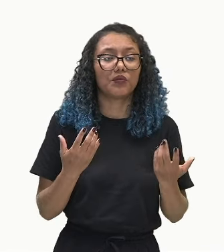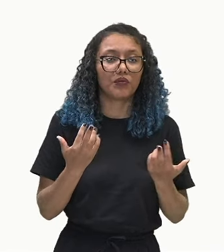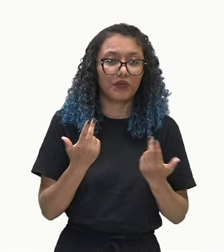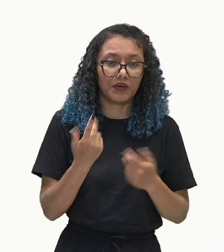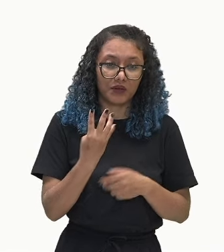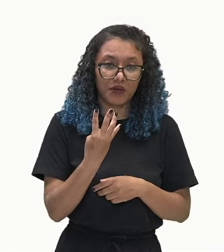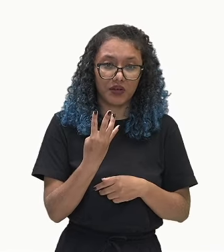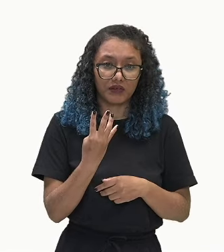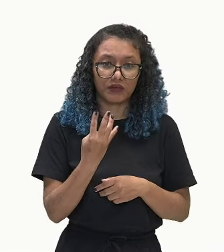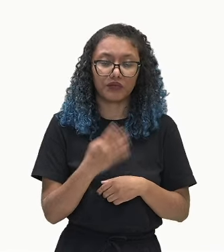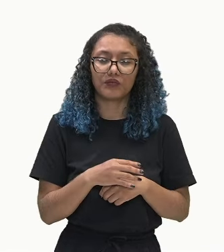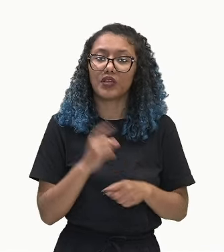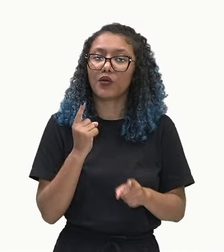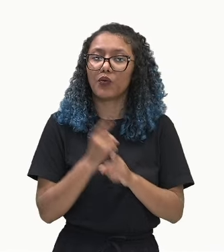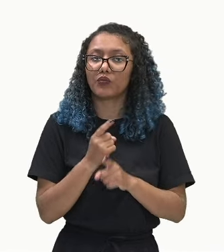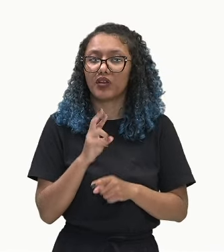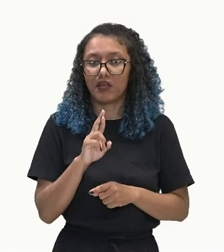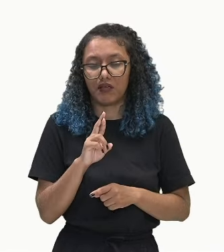temos a razão.